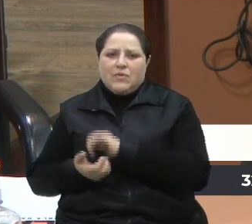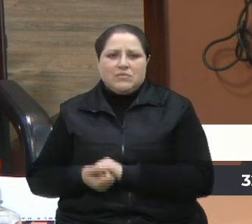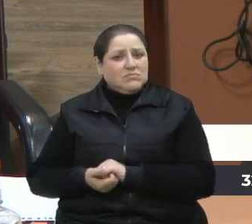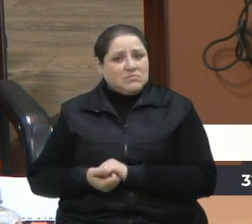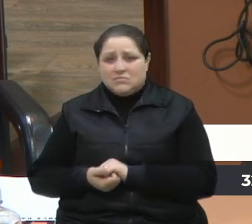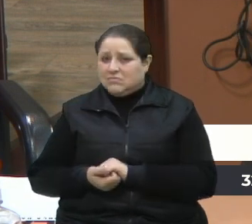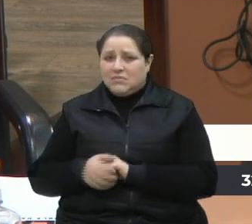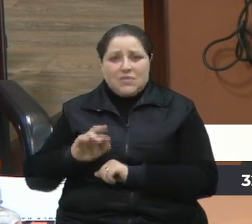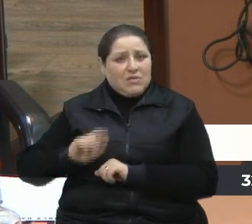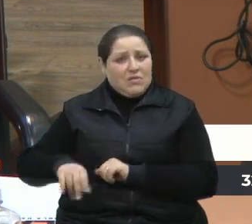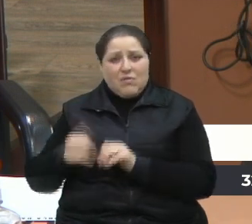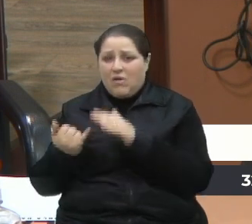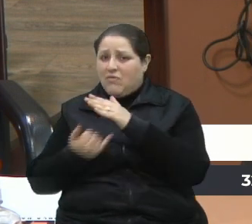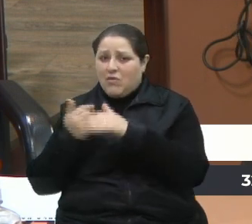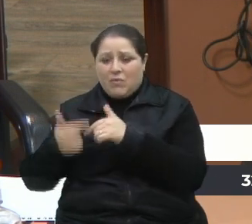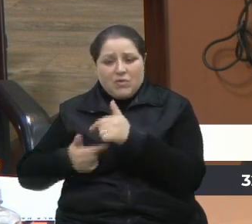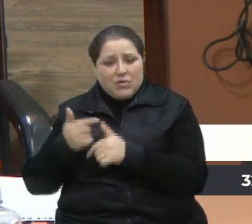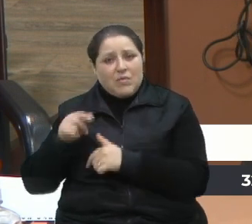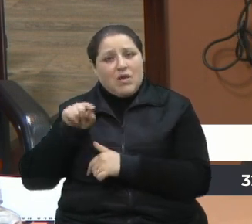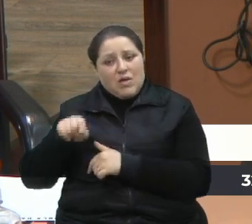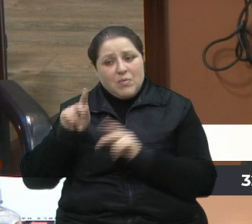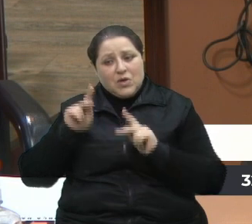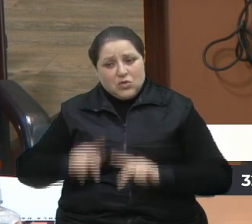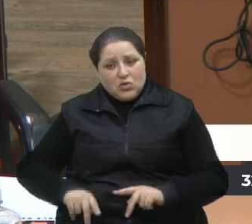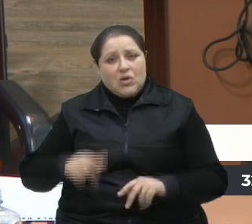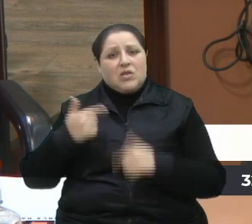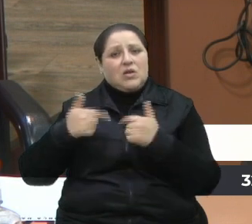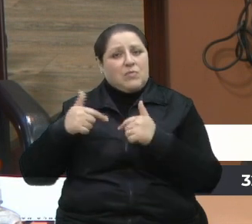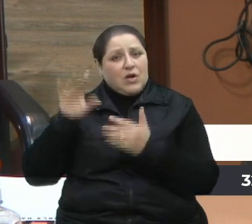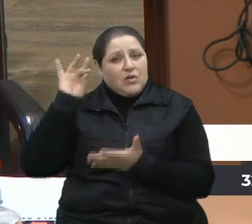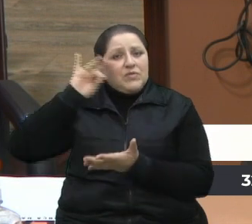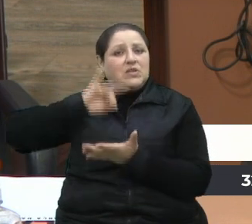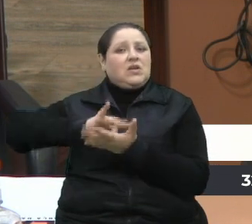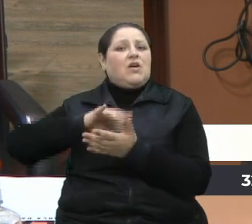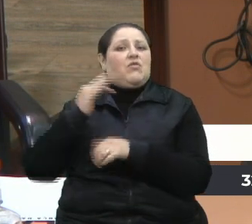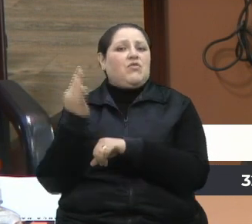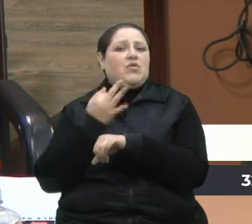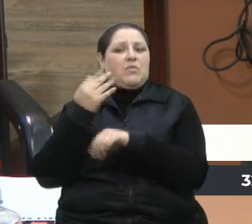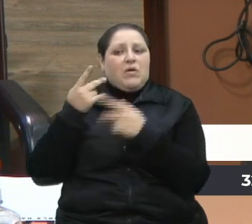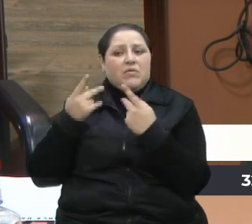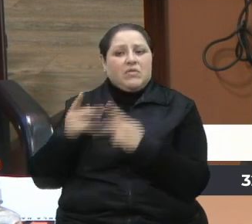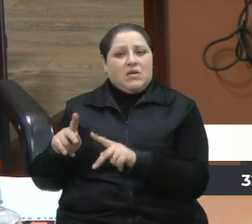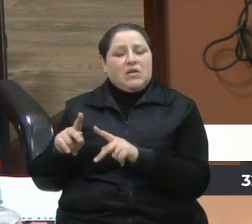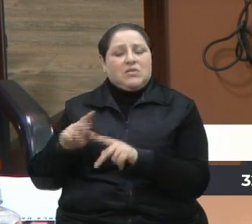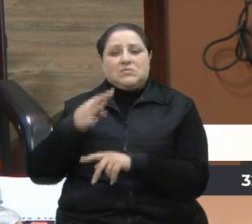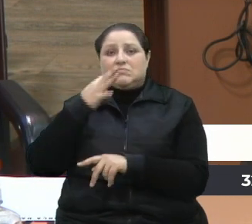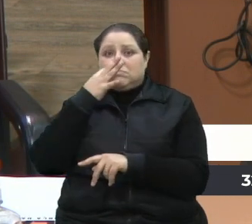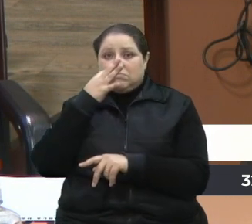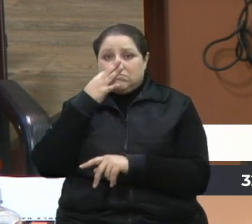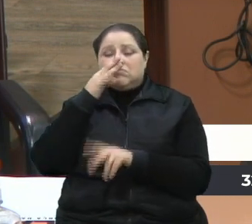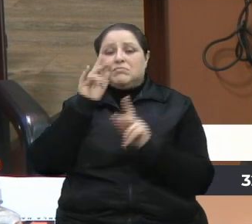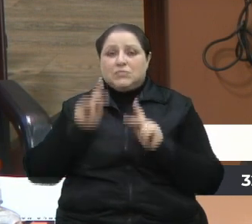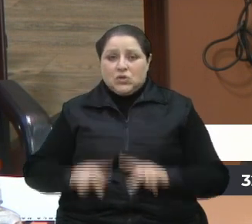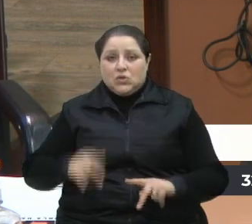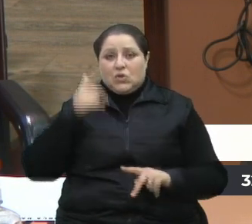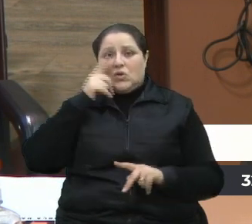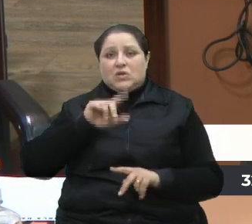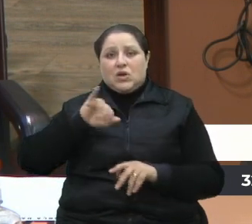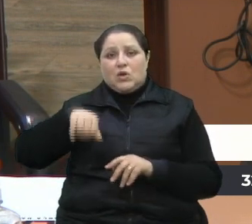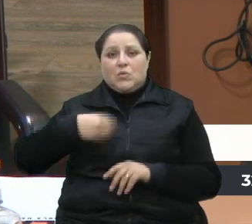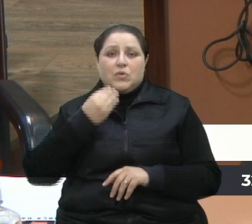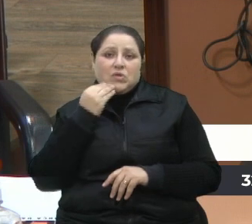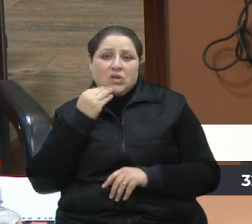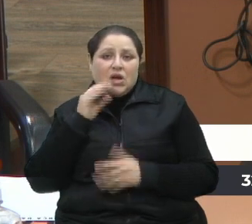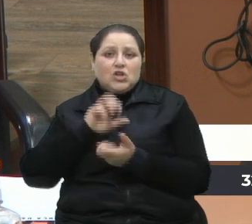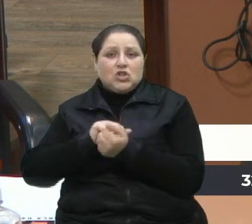um bico, faz isso para viver realmente e é incrível as pessoas terem essa oportunidade de levar um pouco da sua